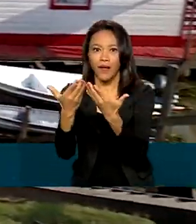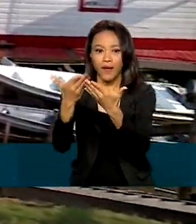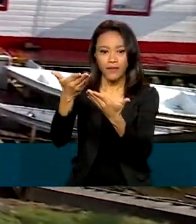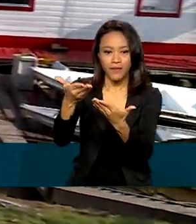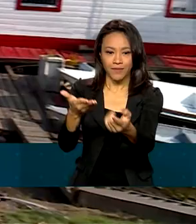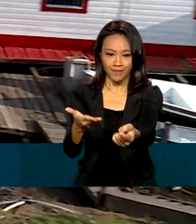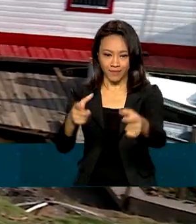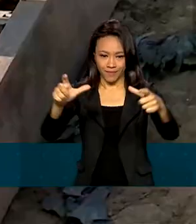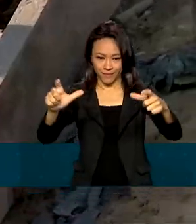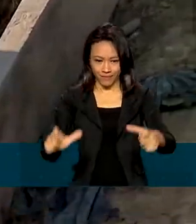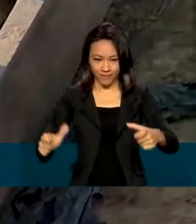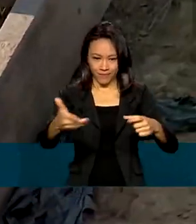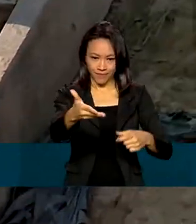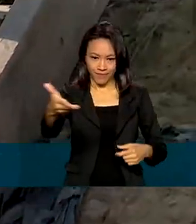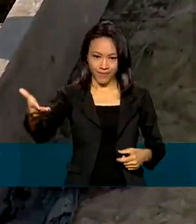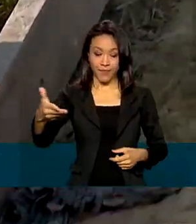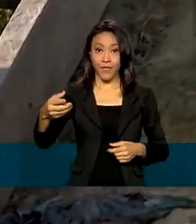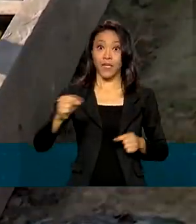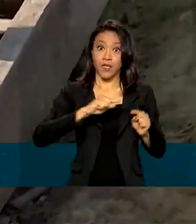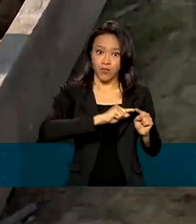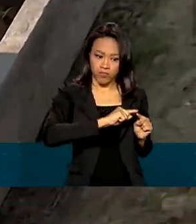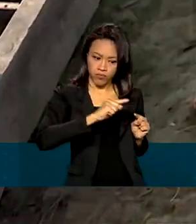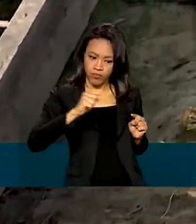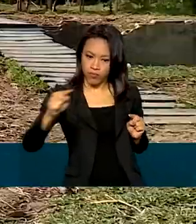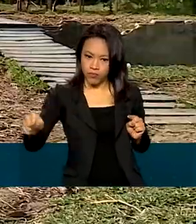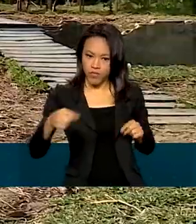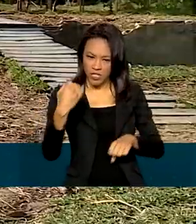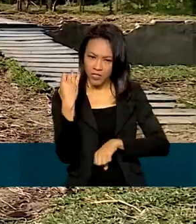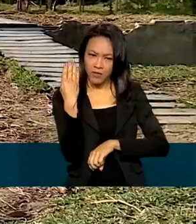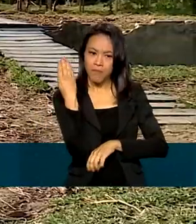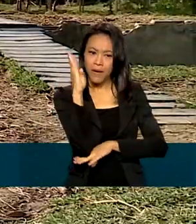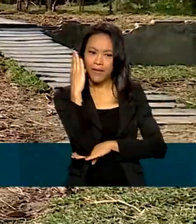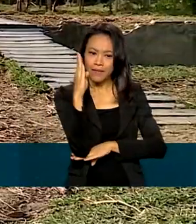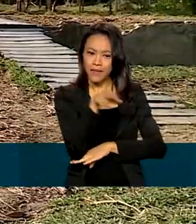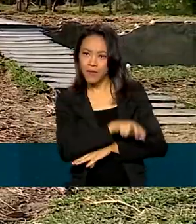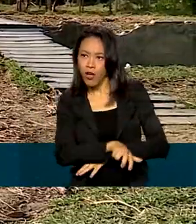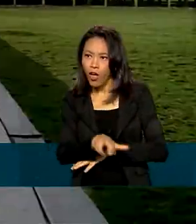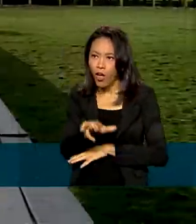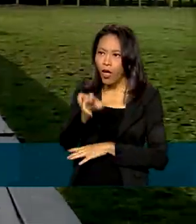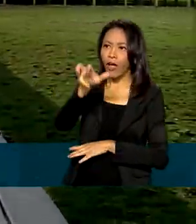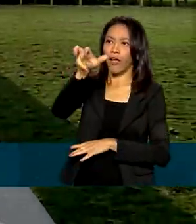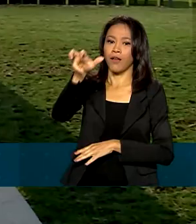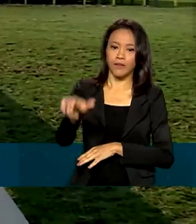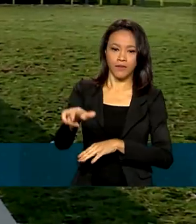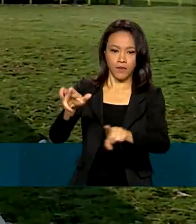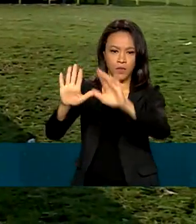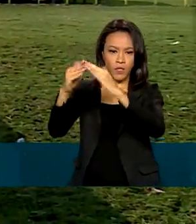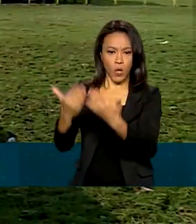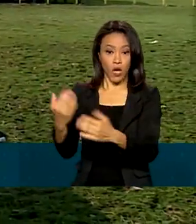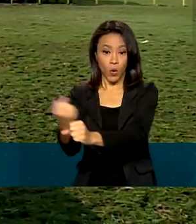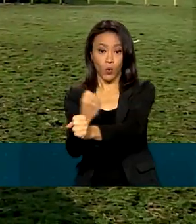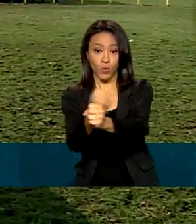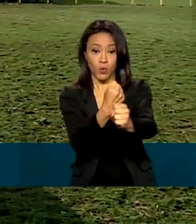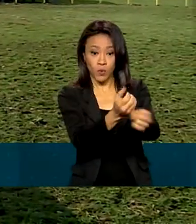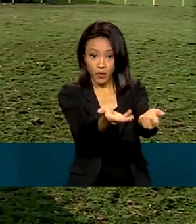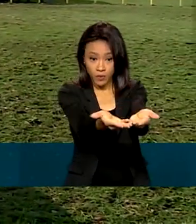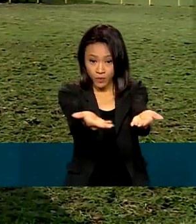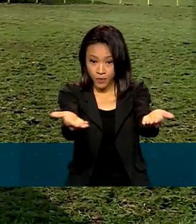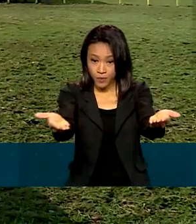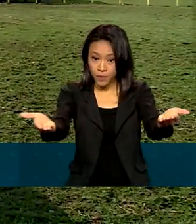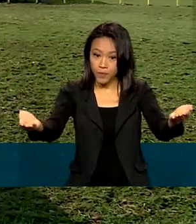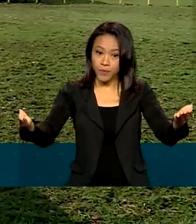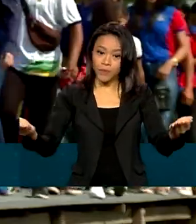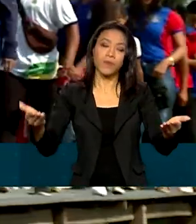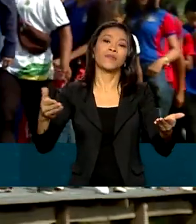no Careiro da Várzea. O caminho de tábuas leva à escola Antônio Ferreira Guedes, um prédio construído na imensidão da